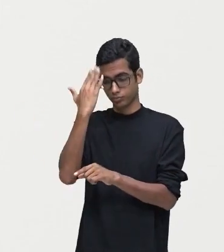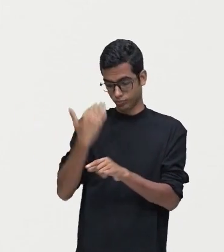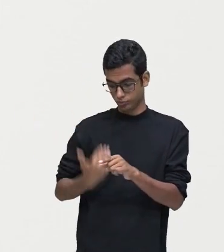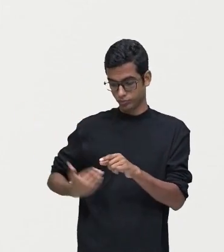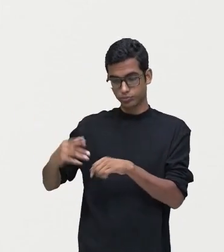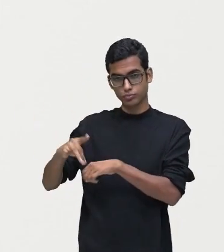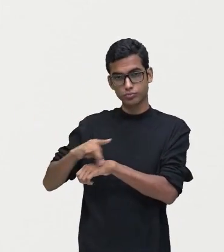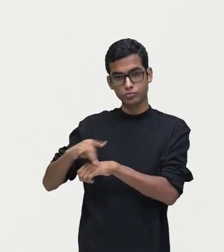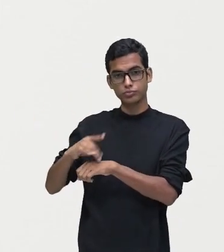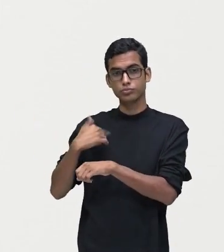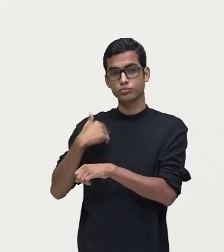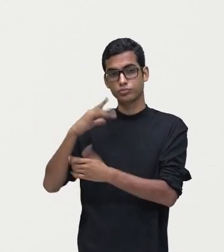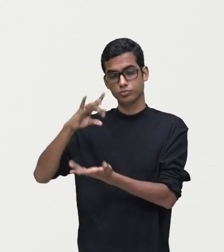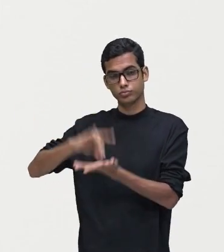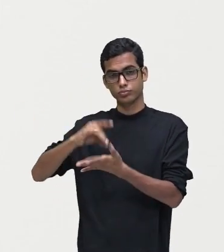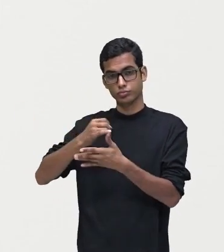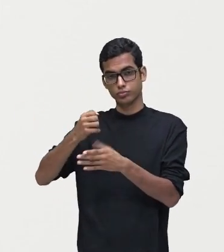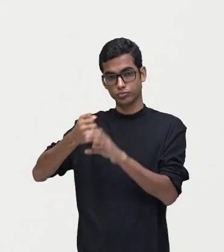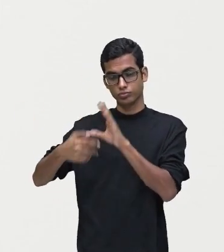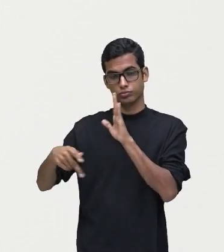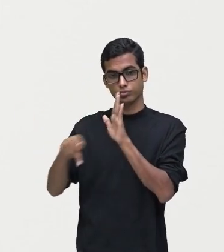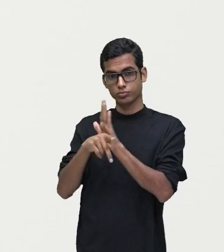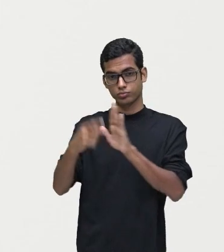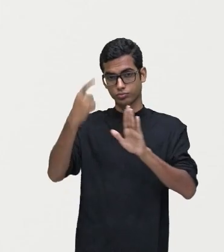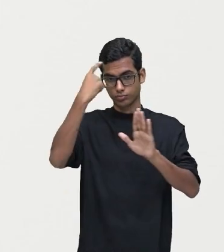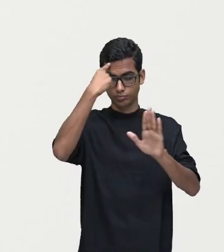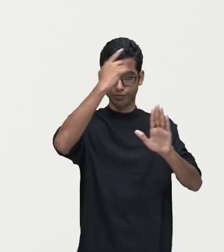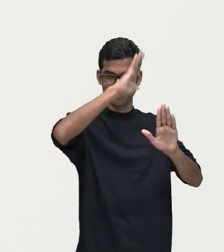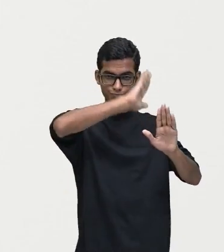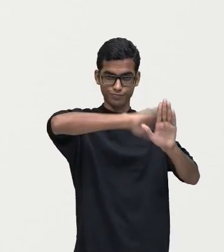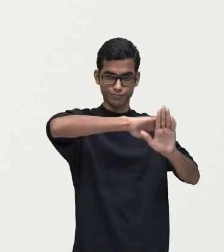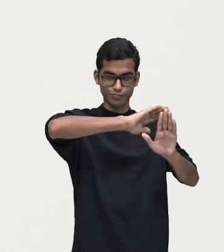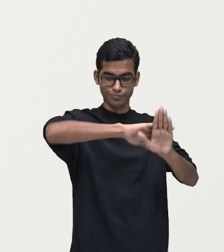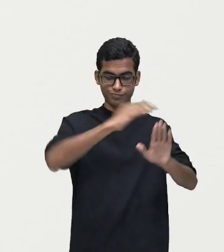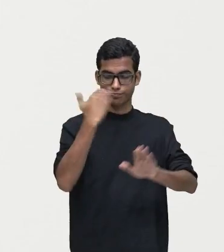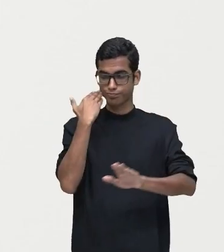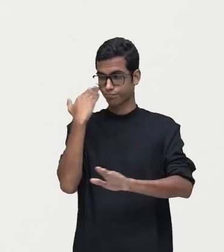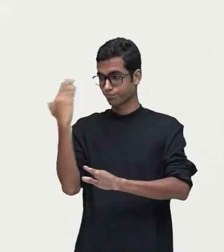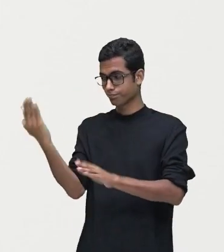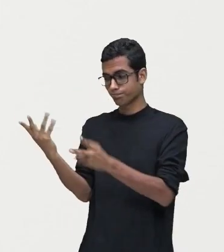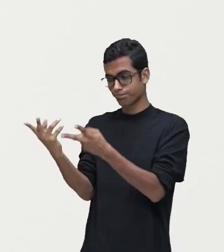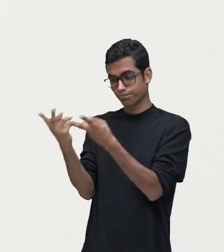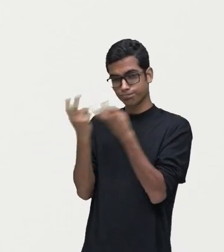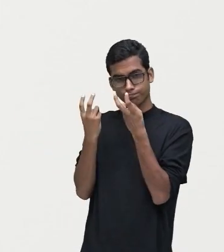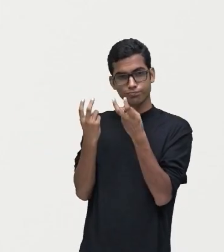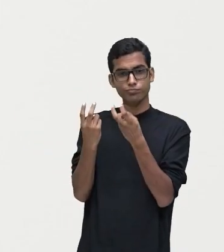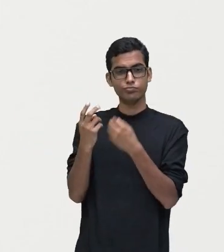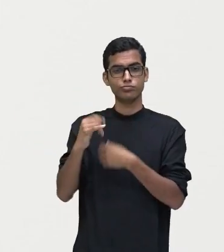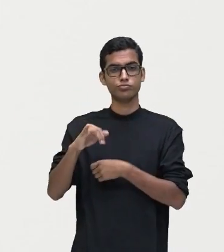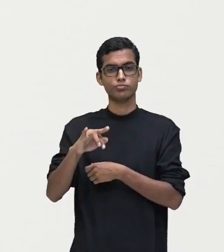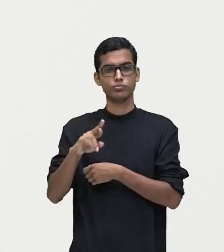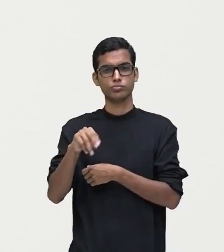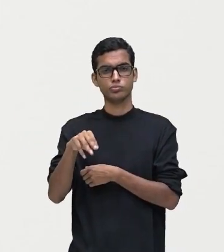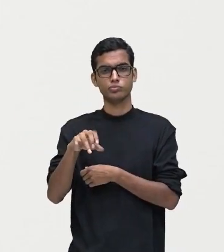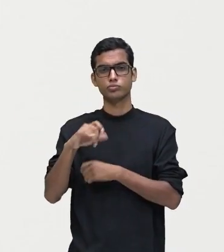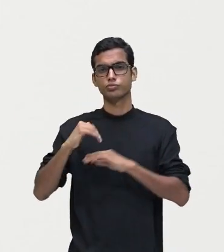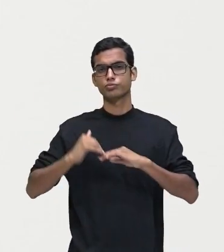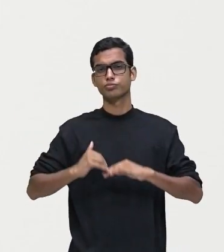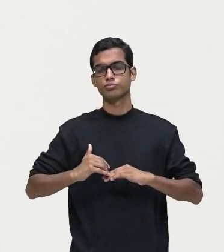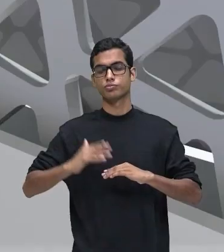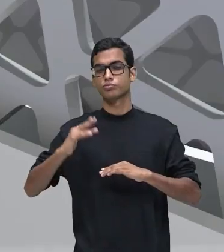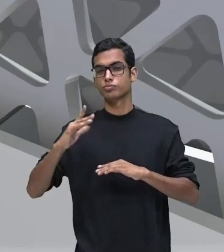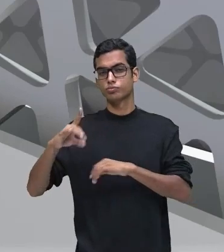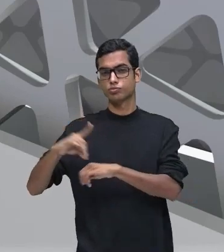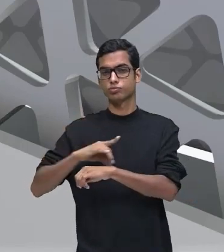Isso daí já é um traço de subjetividade. Observem que quando ele diz, Iracema tinha um cabelo mais negro